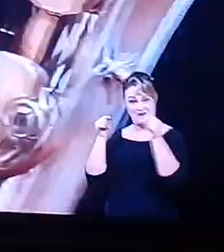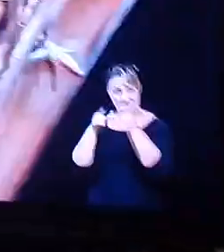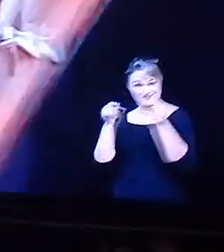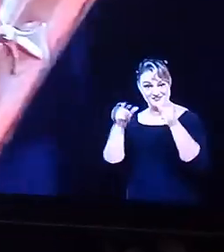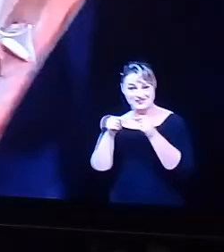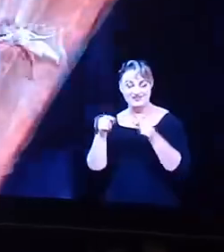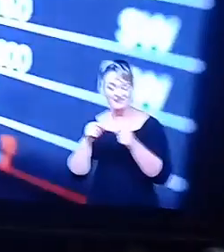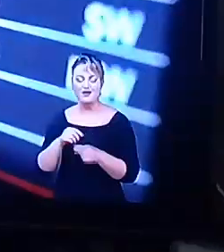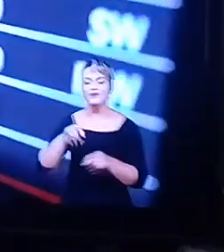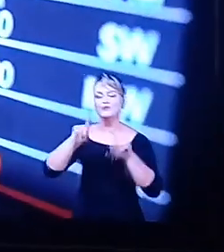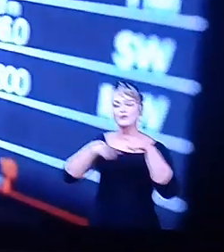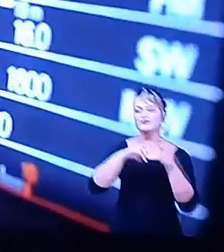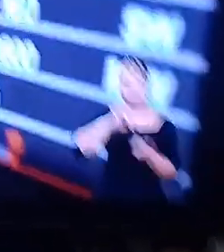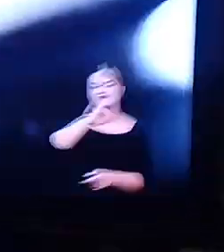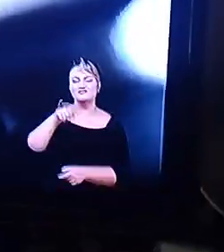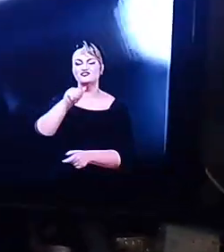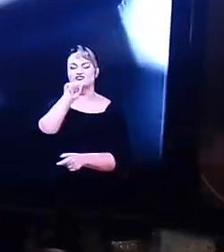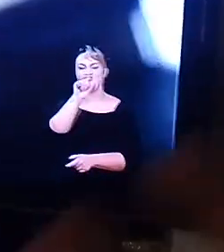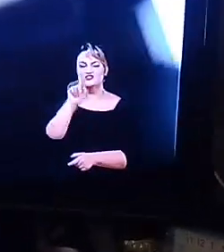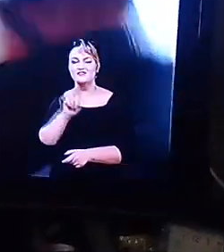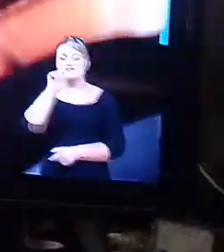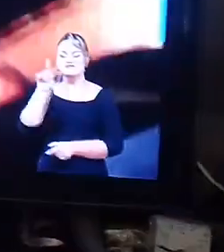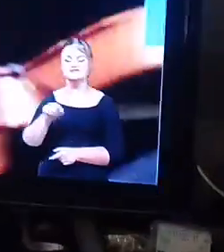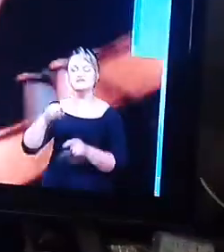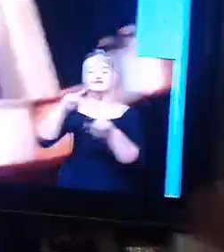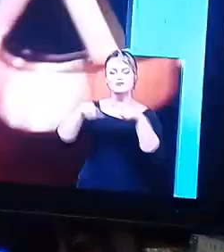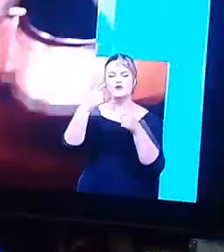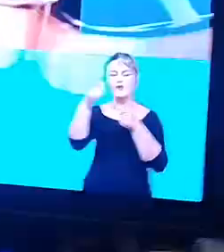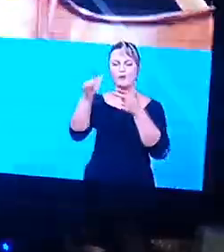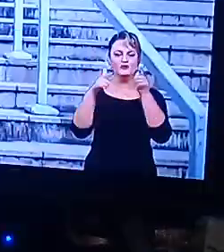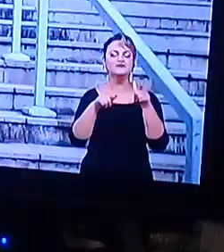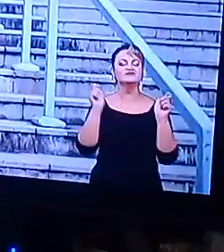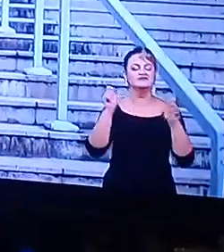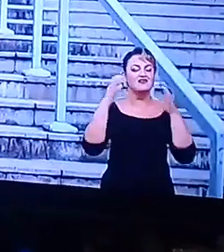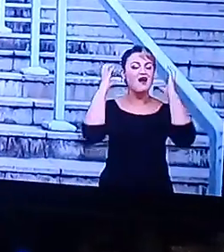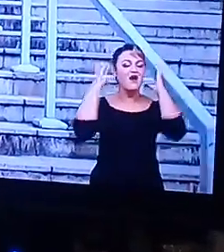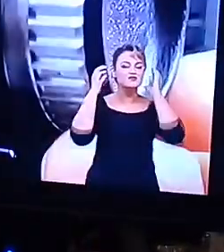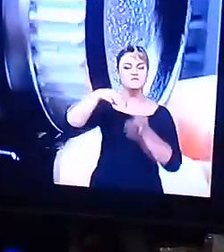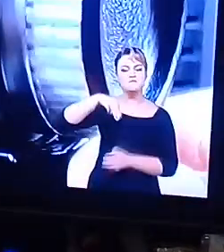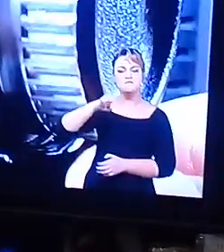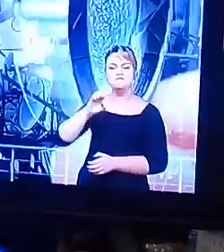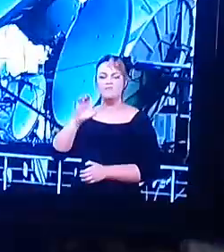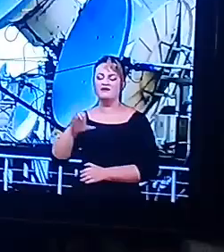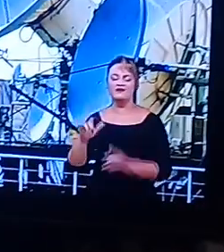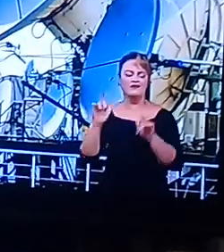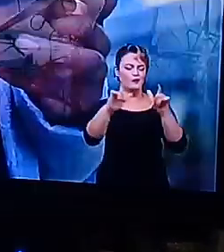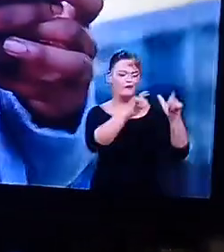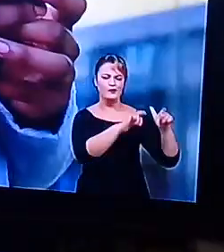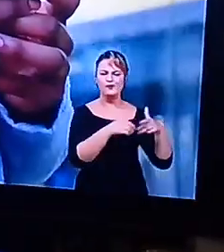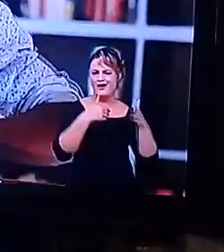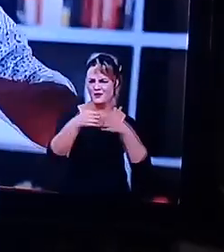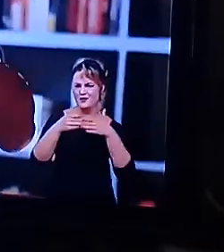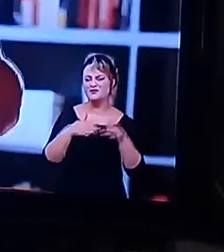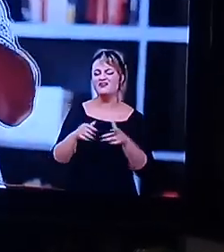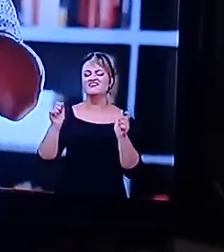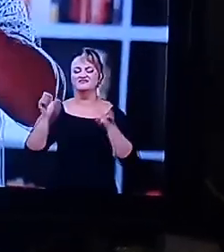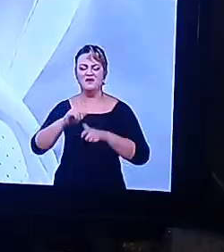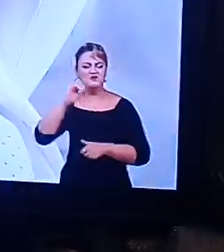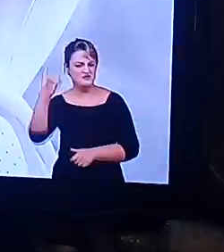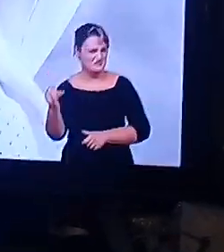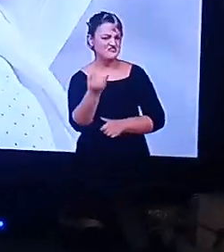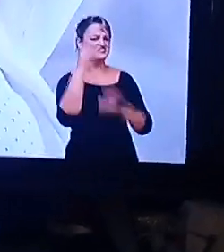É tudo aquilo que vai Volta Retorna É tudo aquilo que precisa